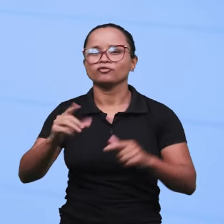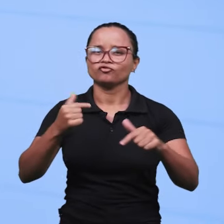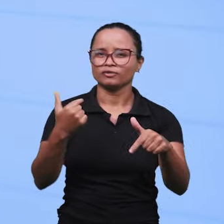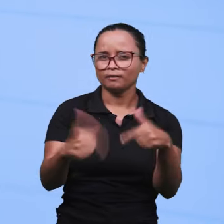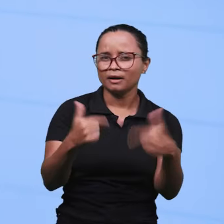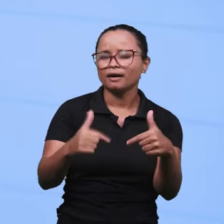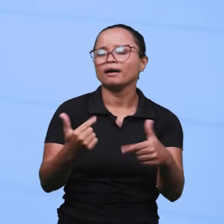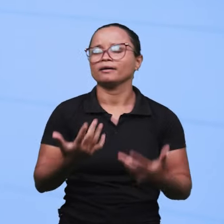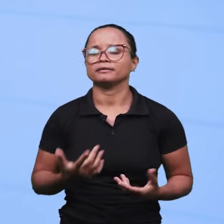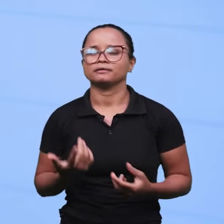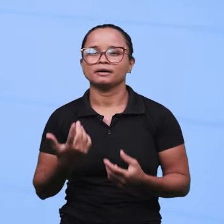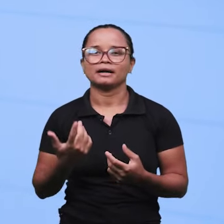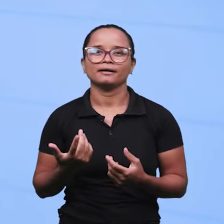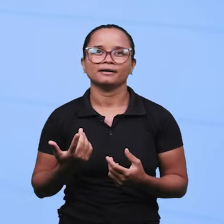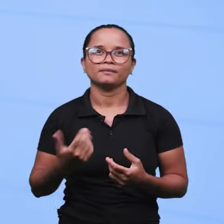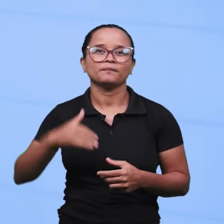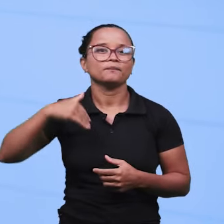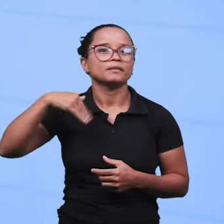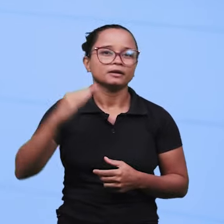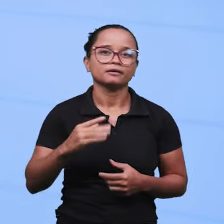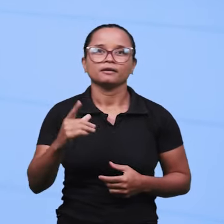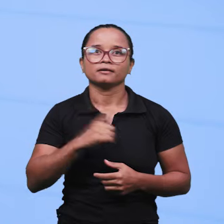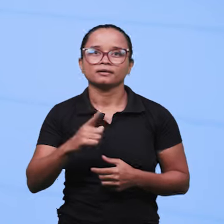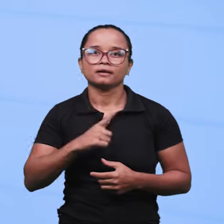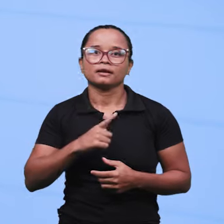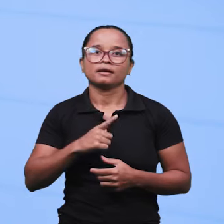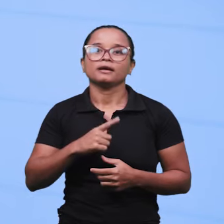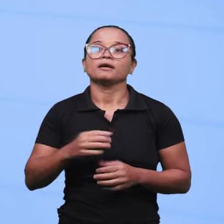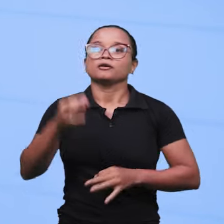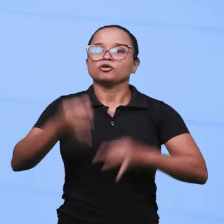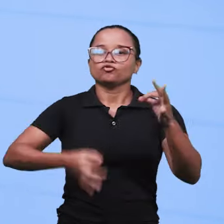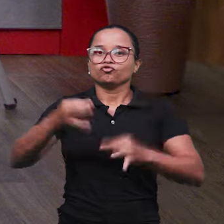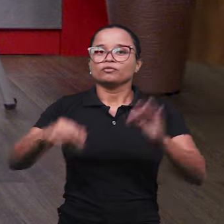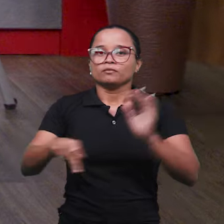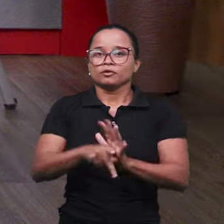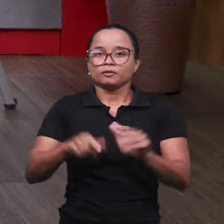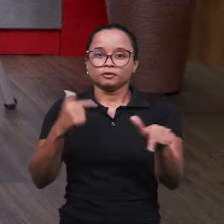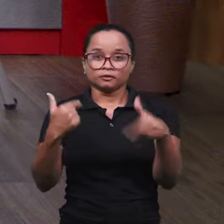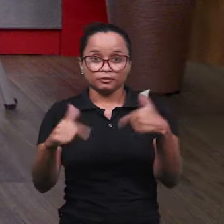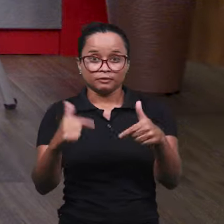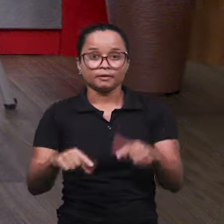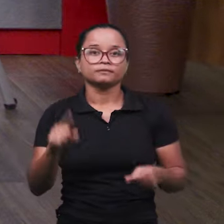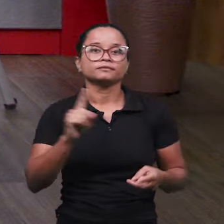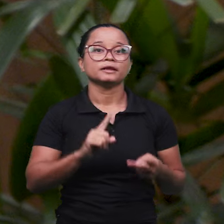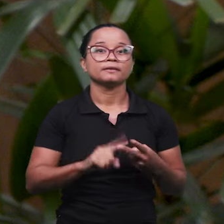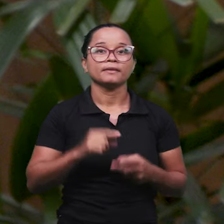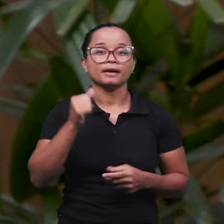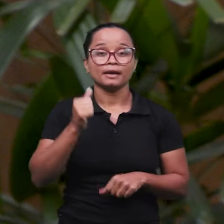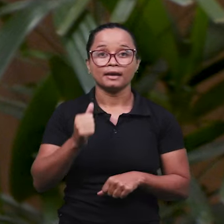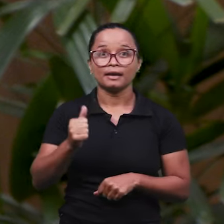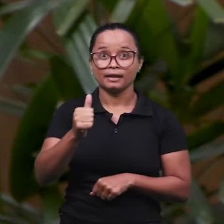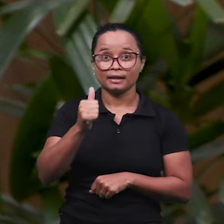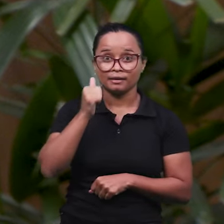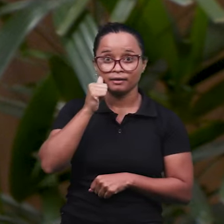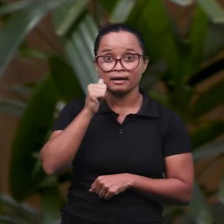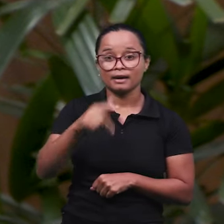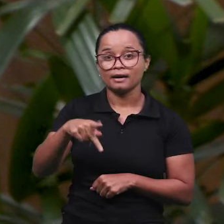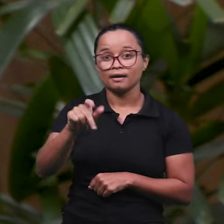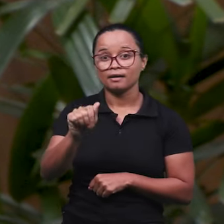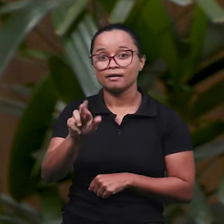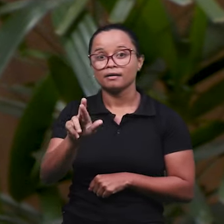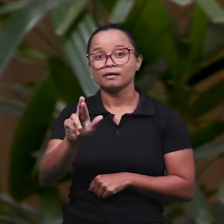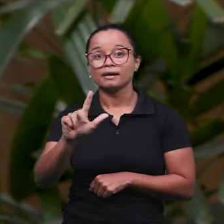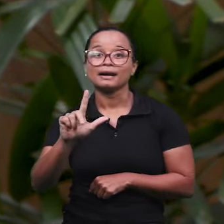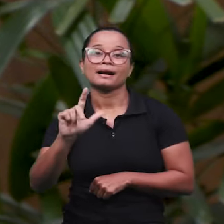aquilo que mais vem recorrendo ali à justiça do trabalho. Doutora Carla Kenney. Paz do Senhor, doutor Rodrigo,